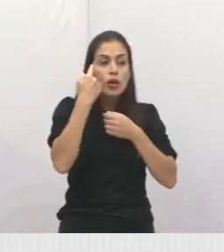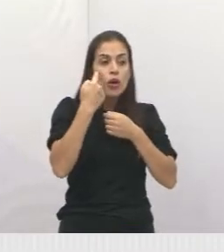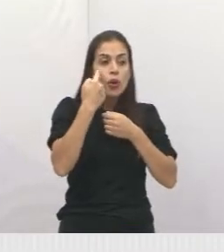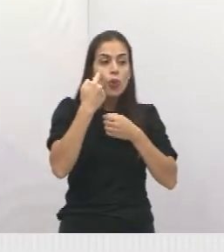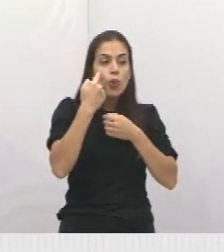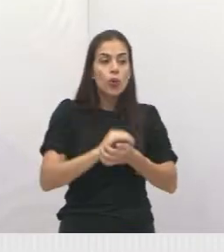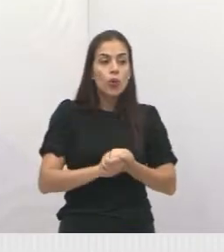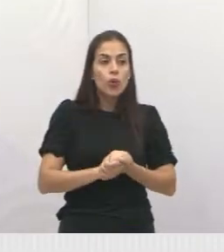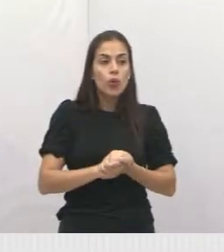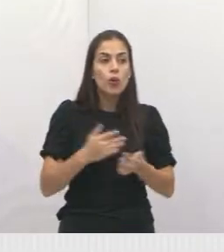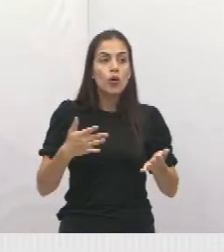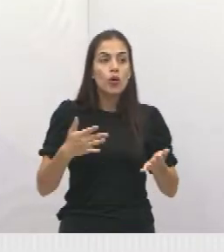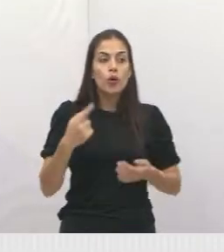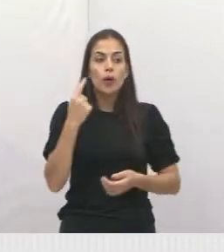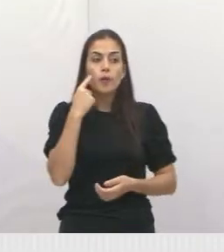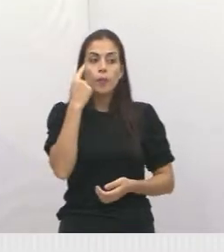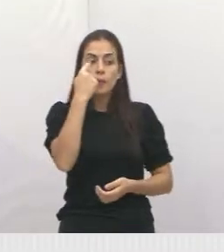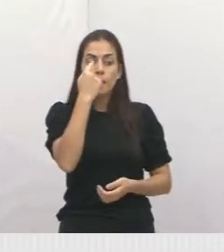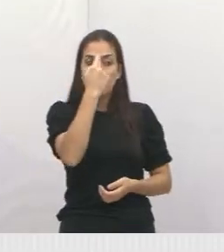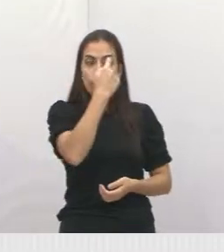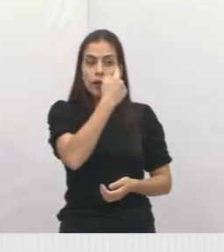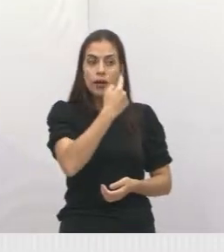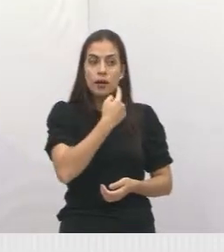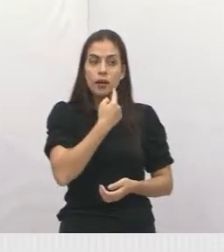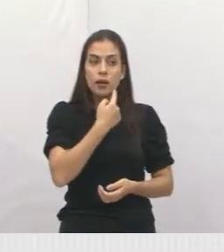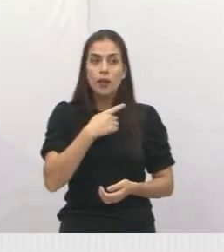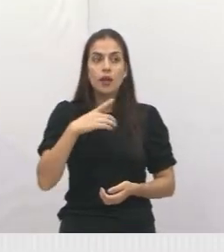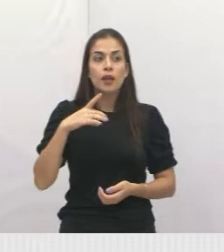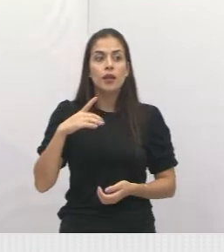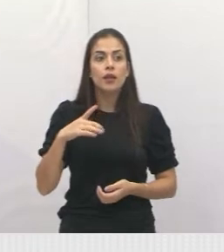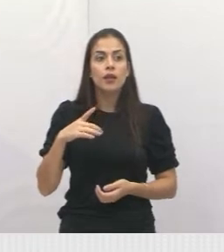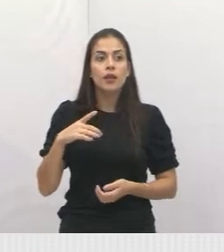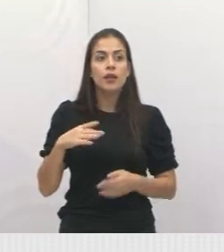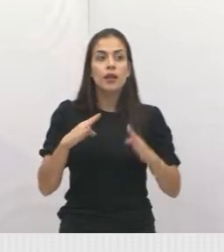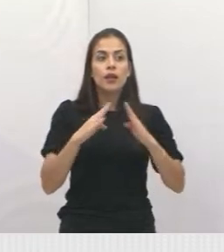Estou aqui no Parque Minha Lua, na casa do Deus Décnico.